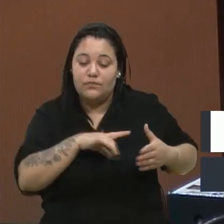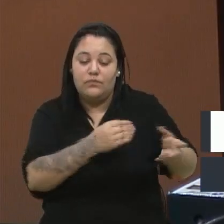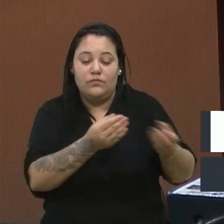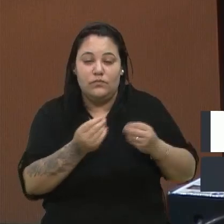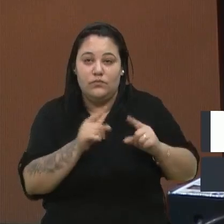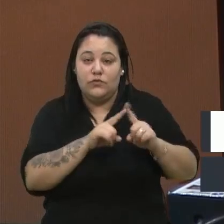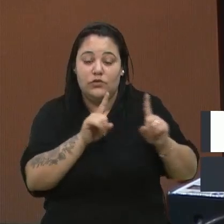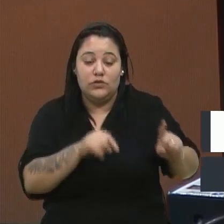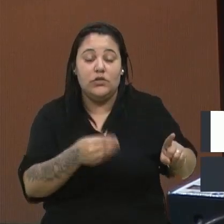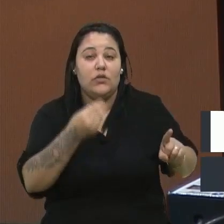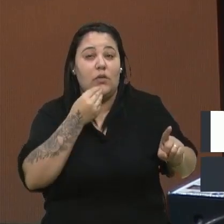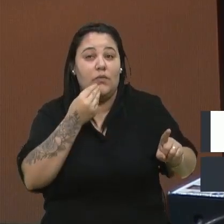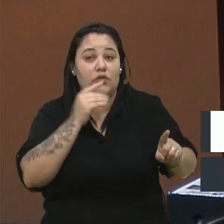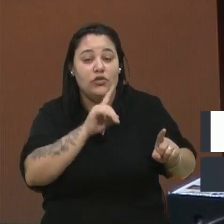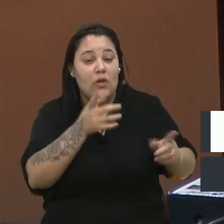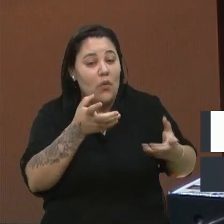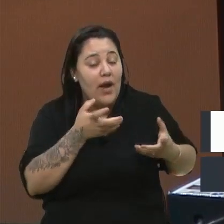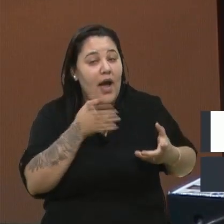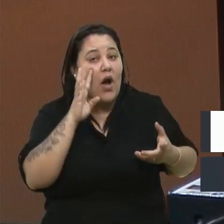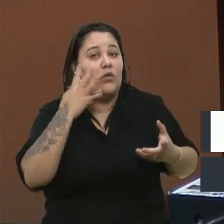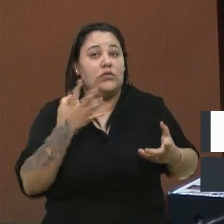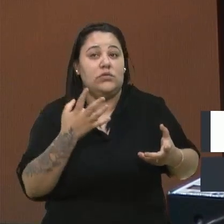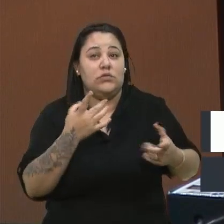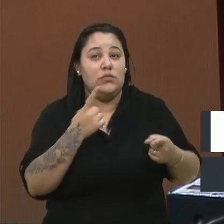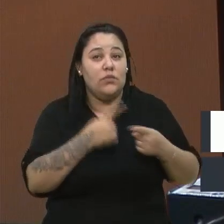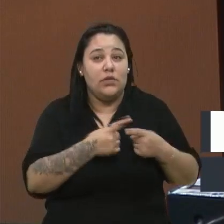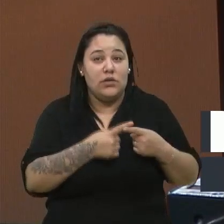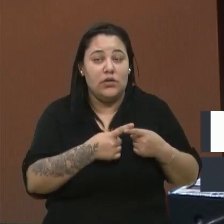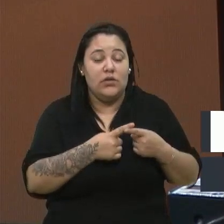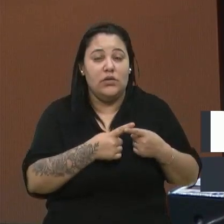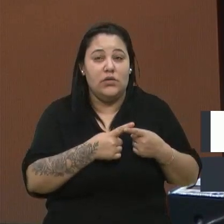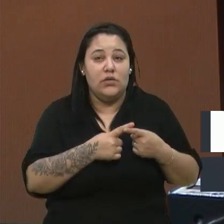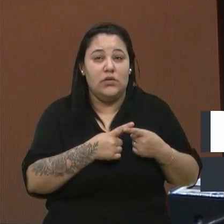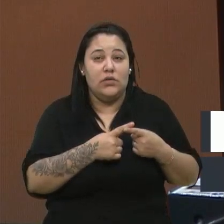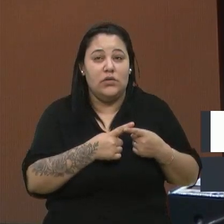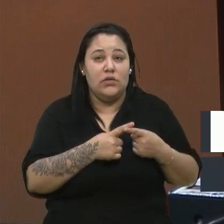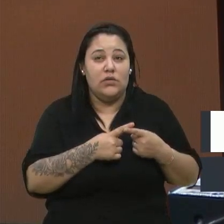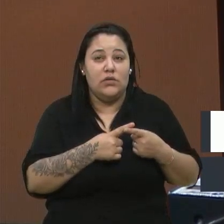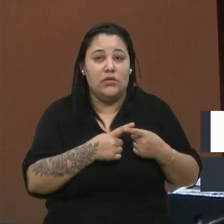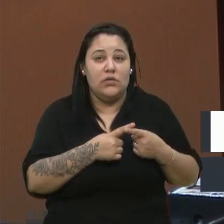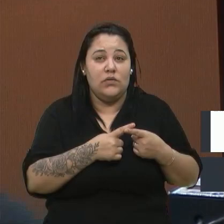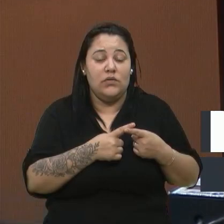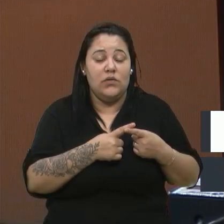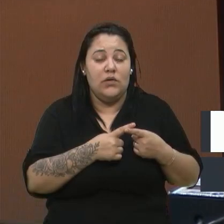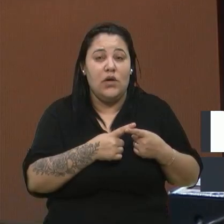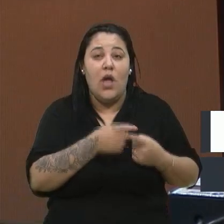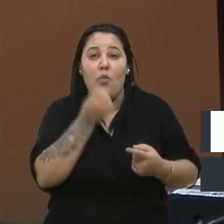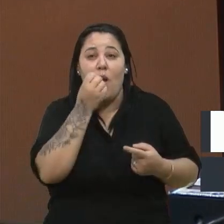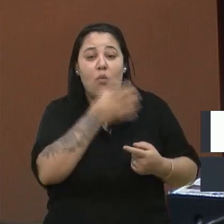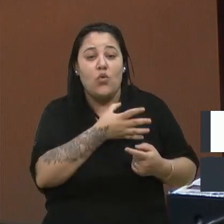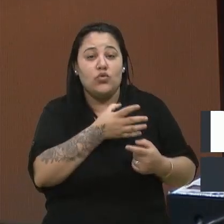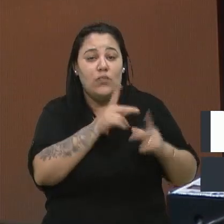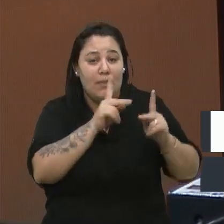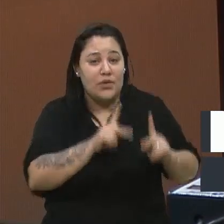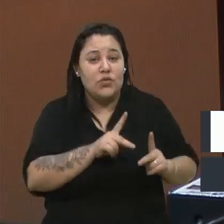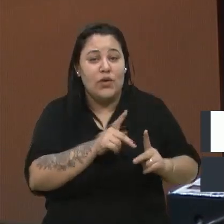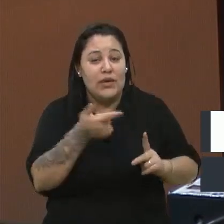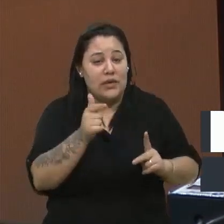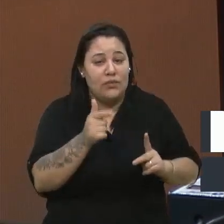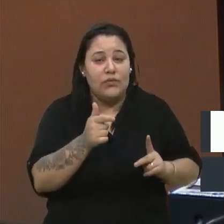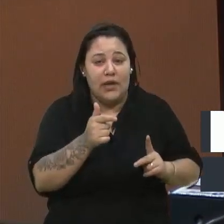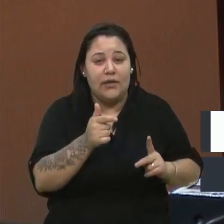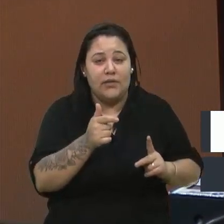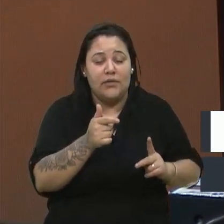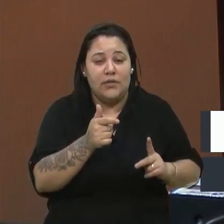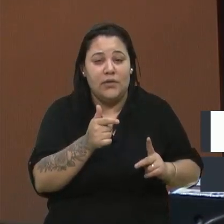gente não quer que aconteça, por uma displicência, um absurdo, uma pessoa sem noção, que está com uma moto